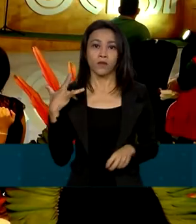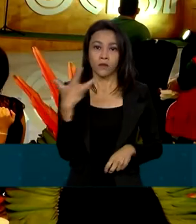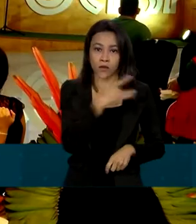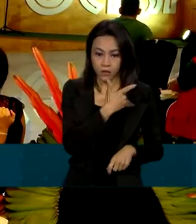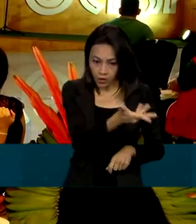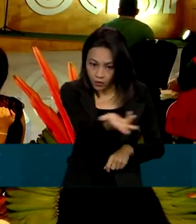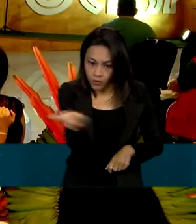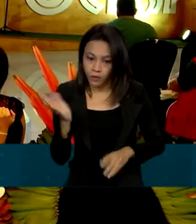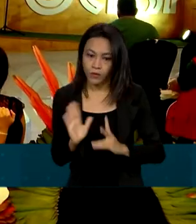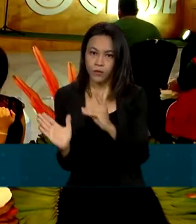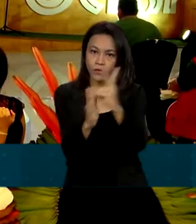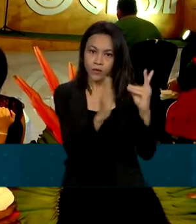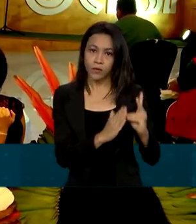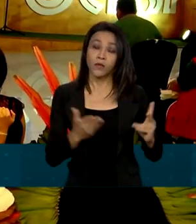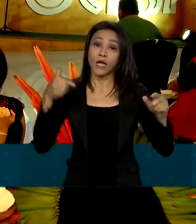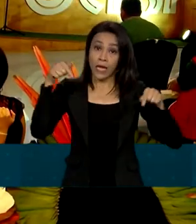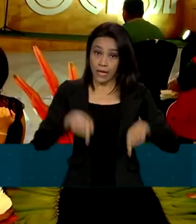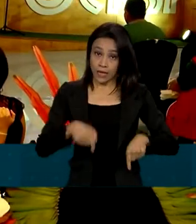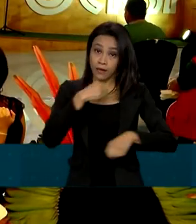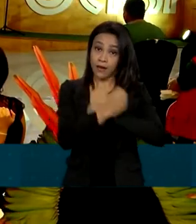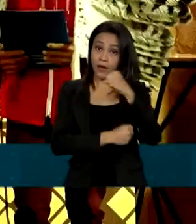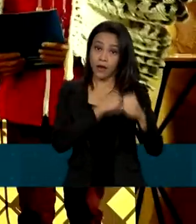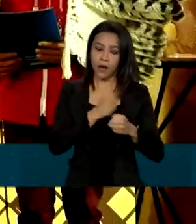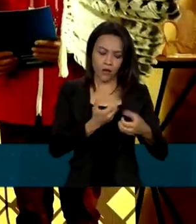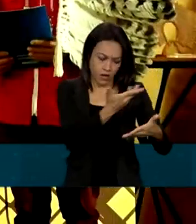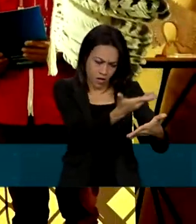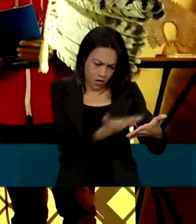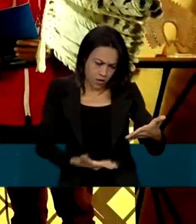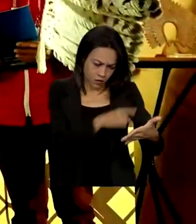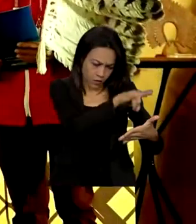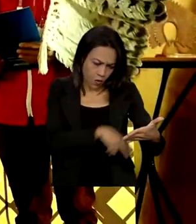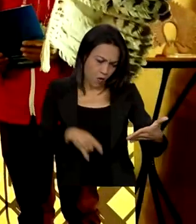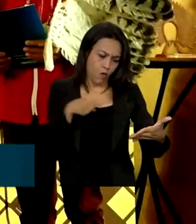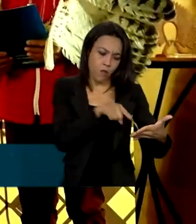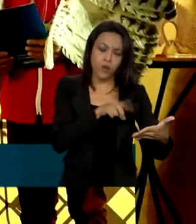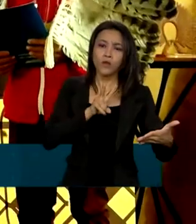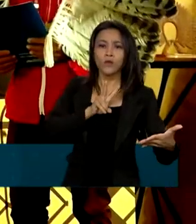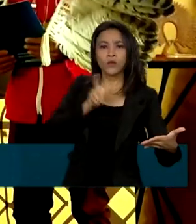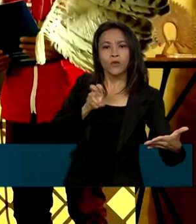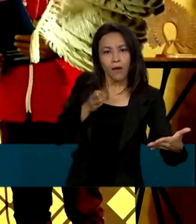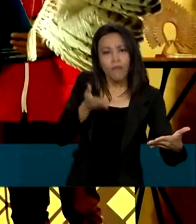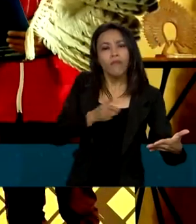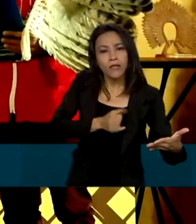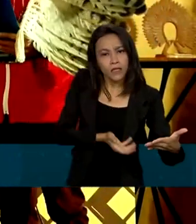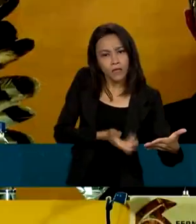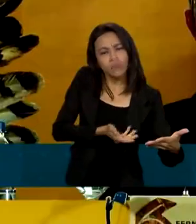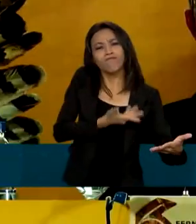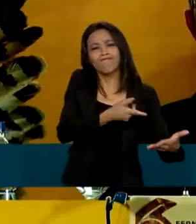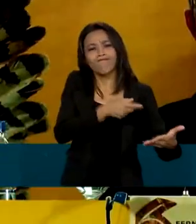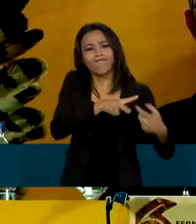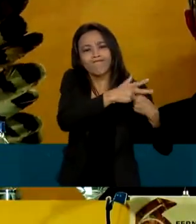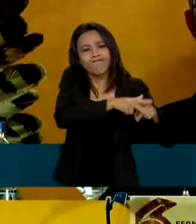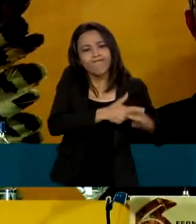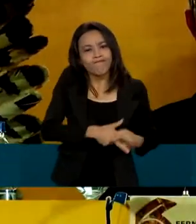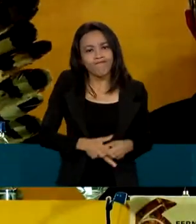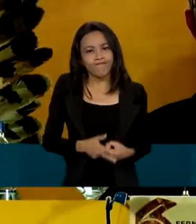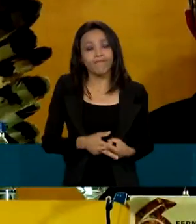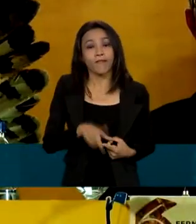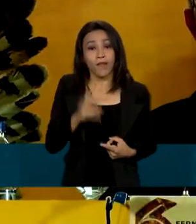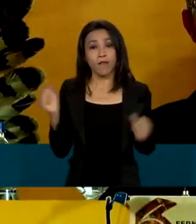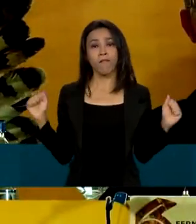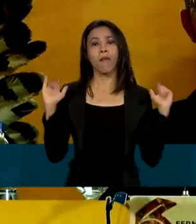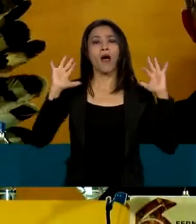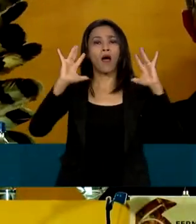ano, o documento que define as condições de assistência à saúde dos indígenas aldeados será atualizado. Deverão participar da